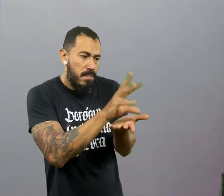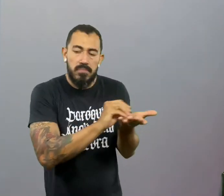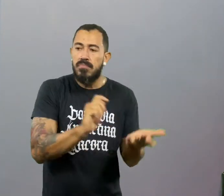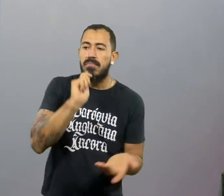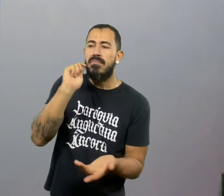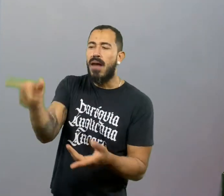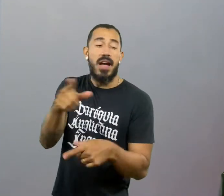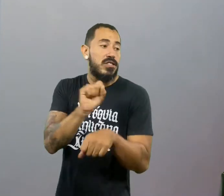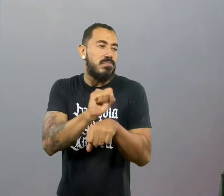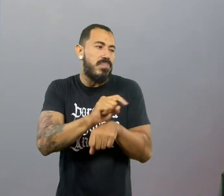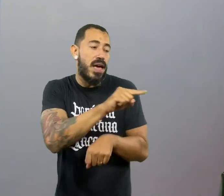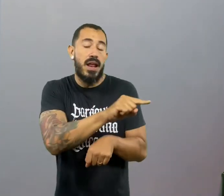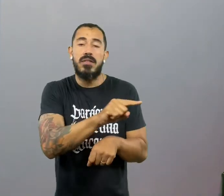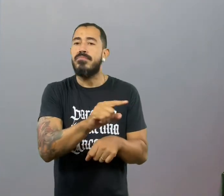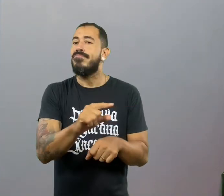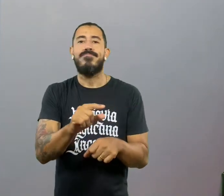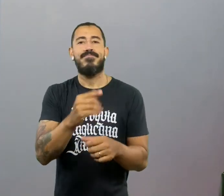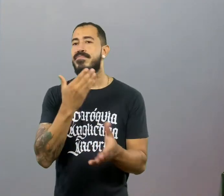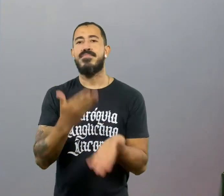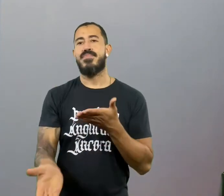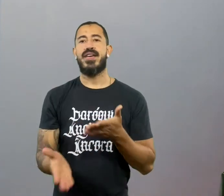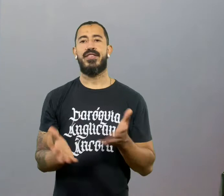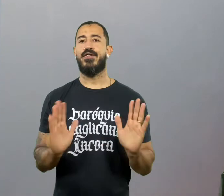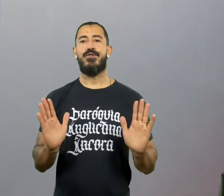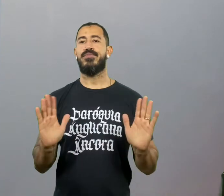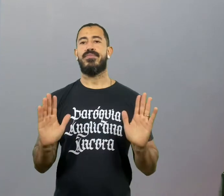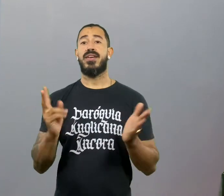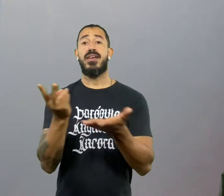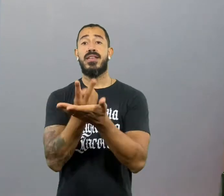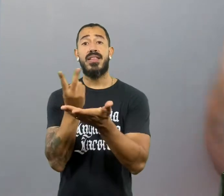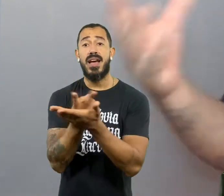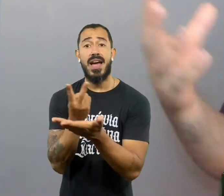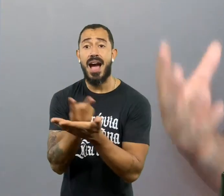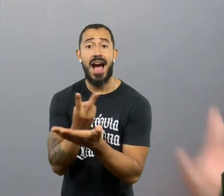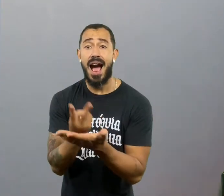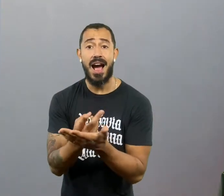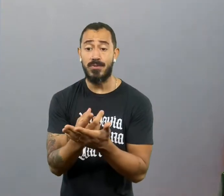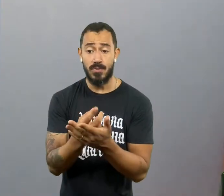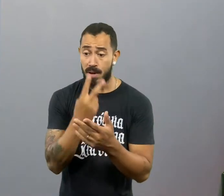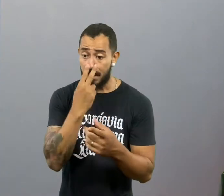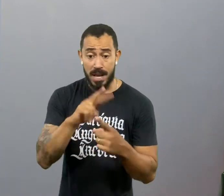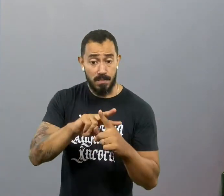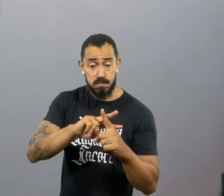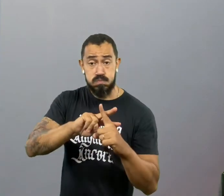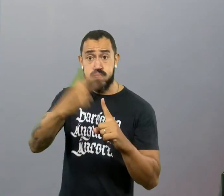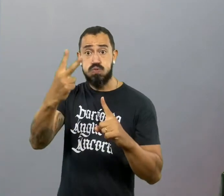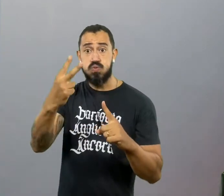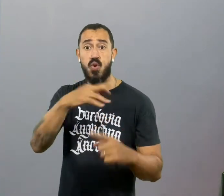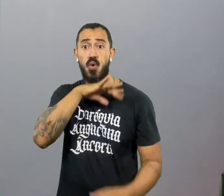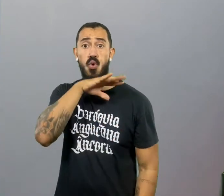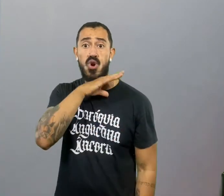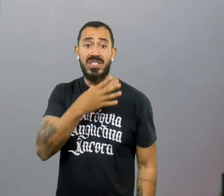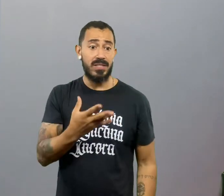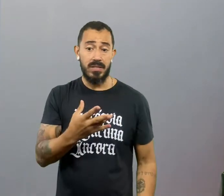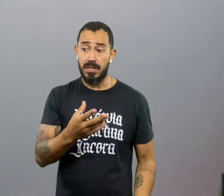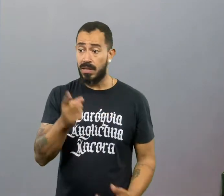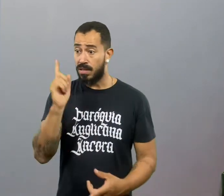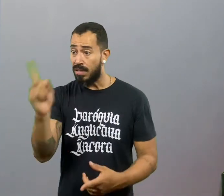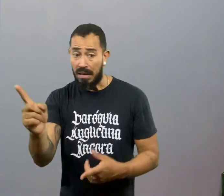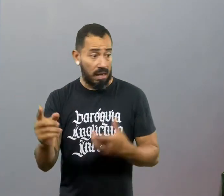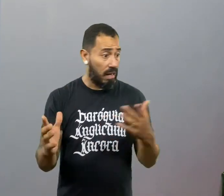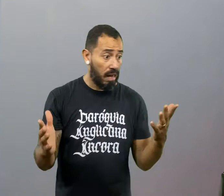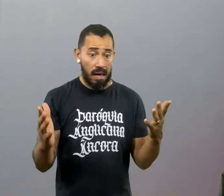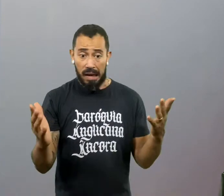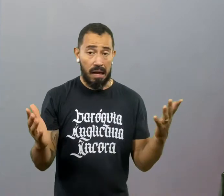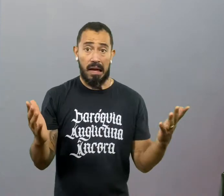casa. Não. Aí você está sendo prudente. Em vez de resolver o mal, você está criando dois. Sabe? Então você tem que saber a